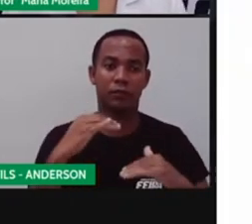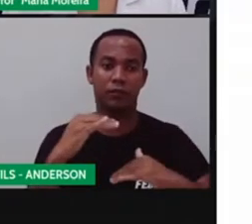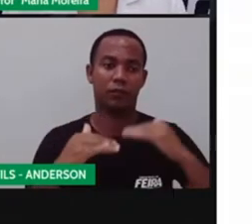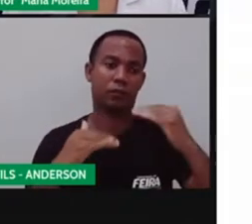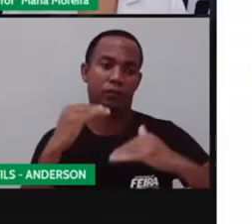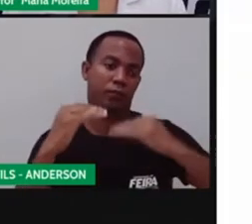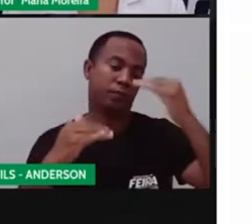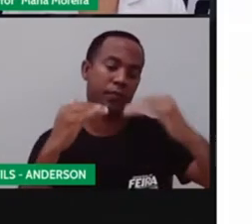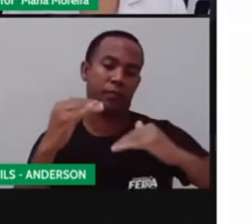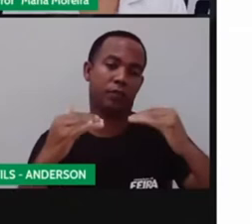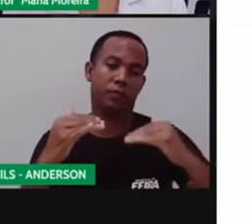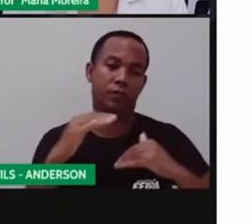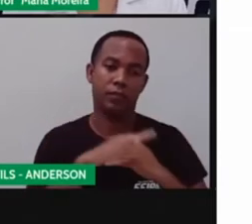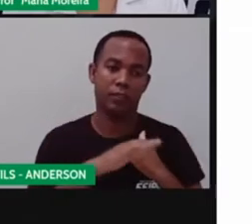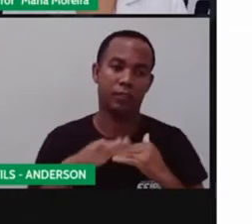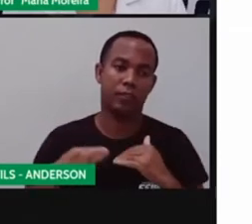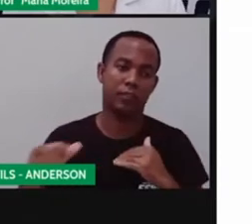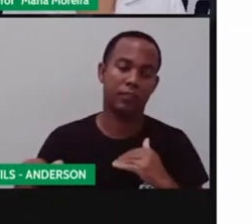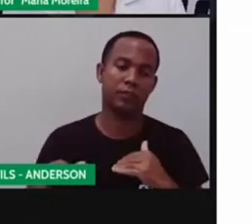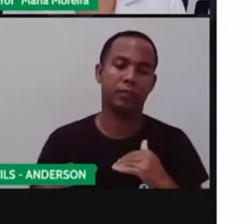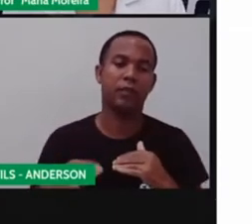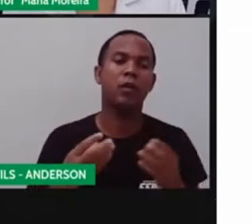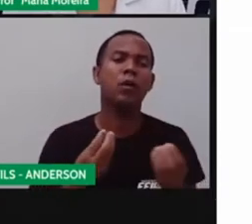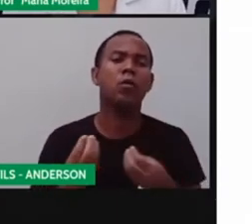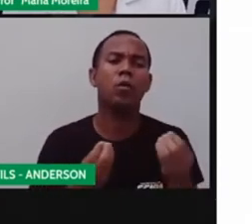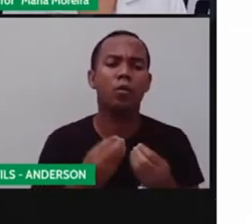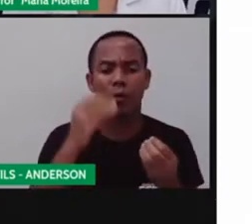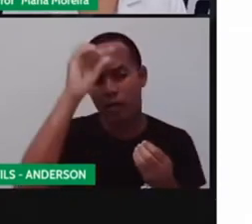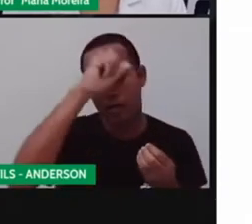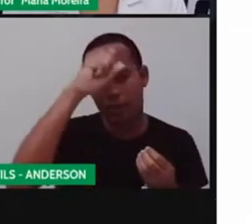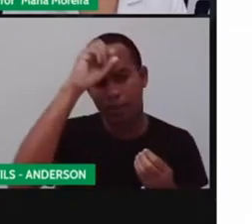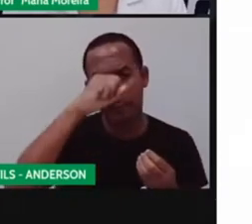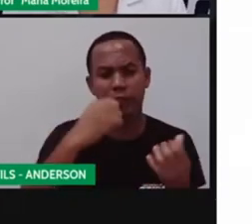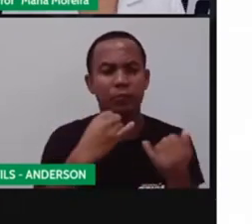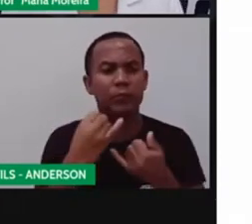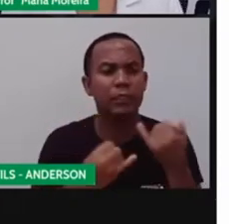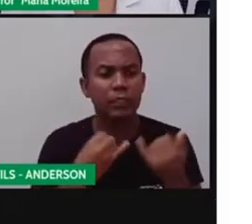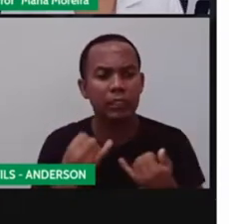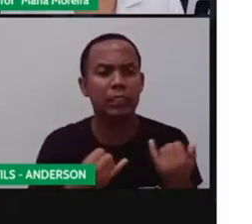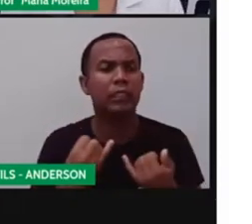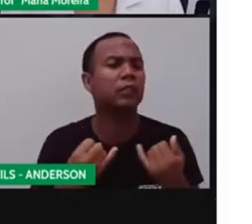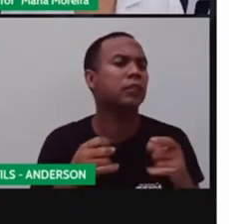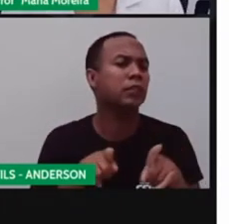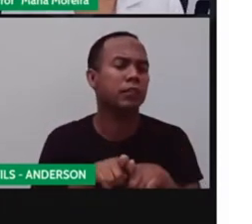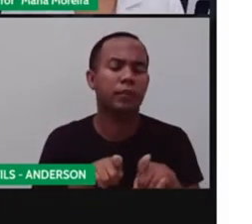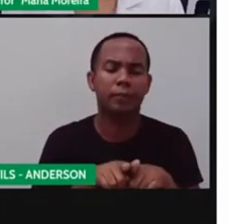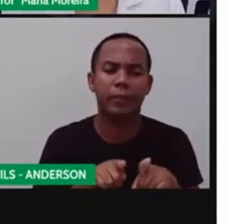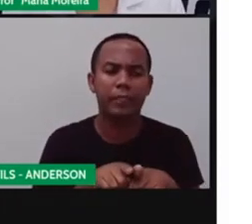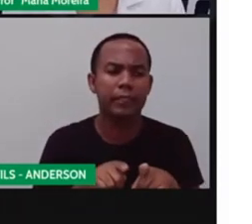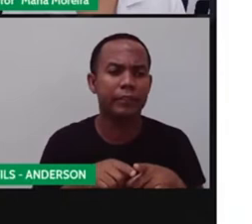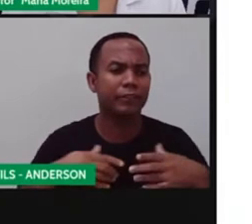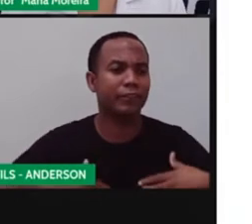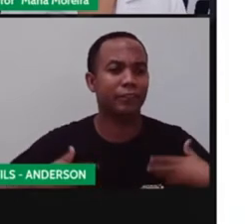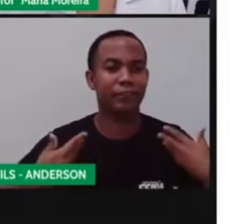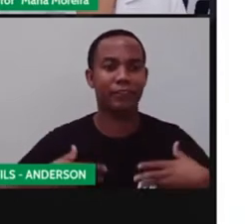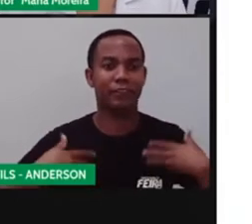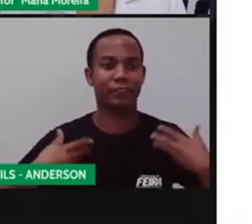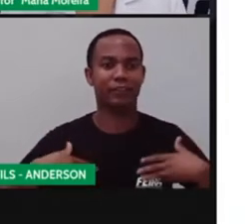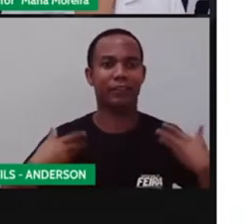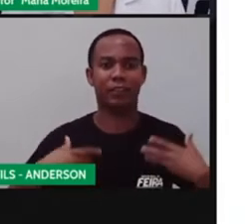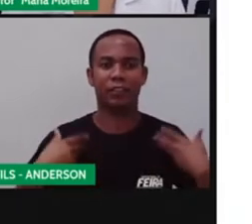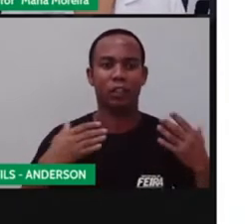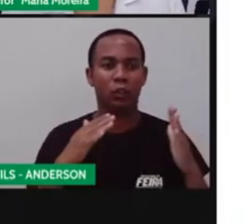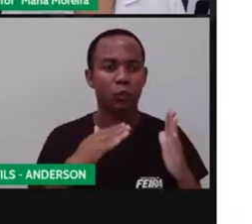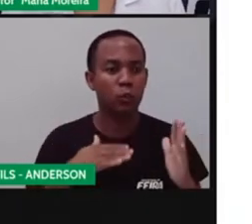aprendizado das crianças. Então, se aprende brincando, né? Se brinca por brincar, para se divertir. Então,